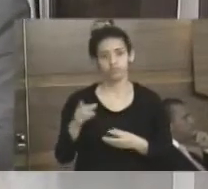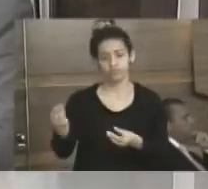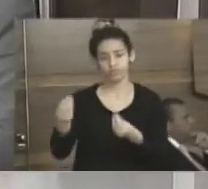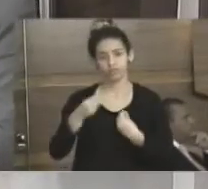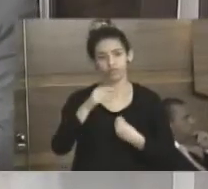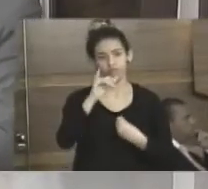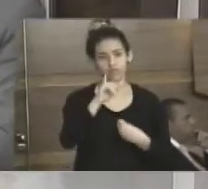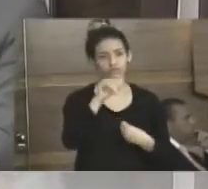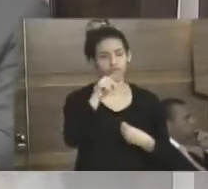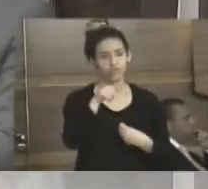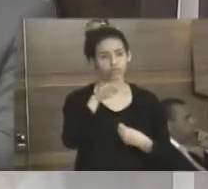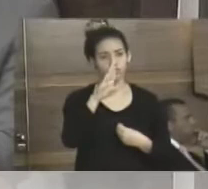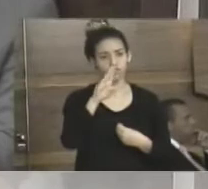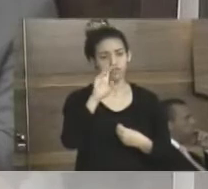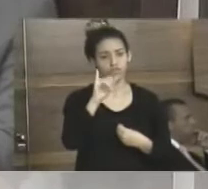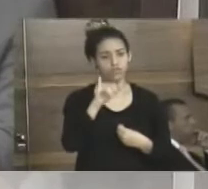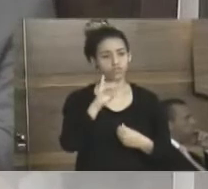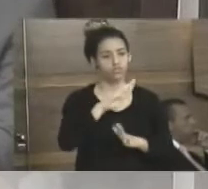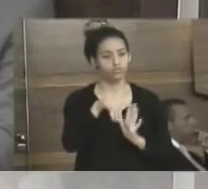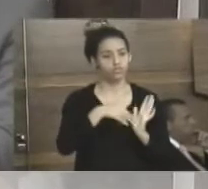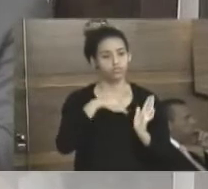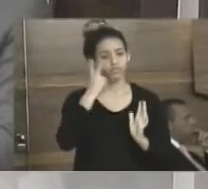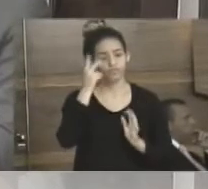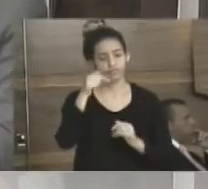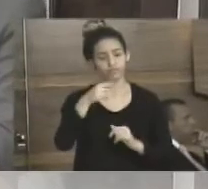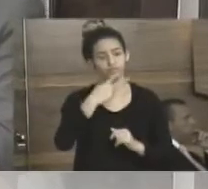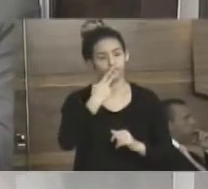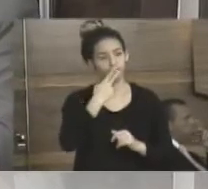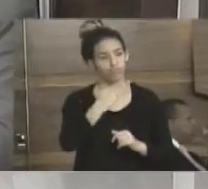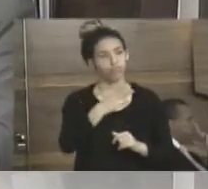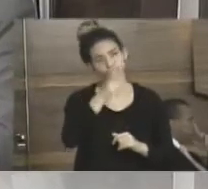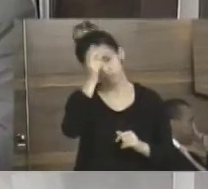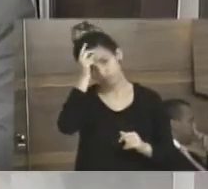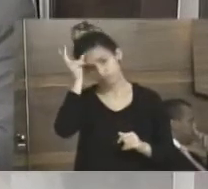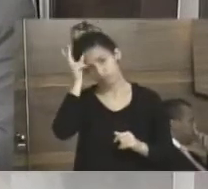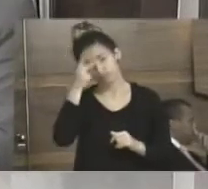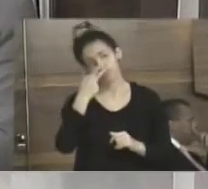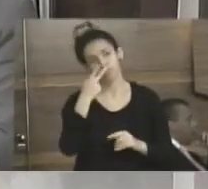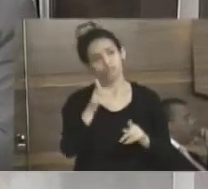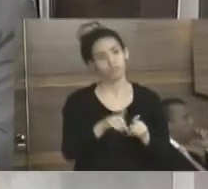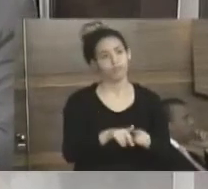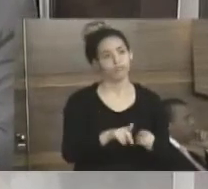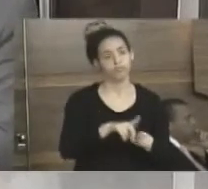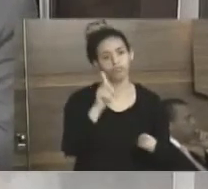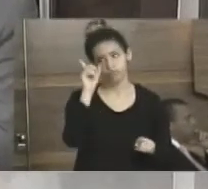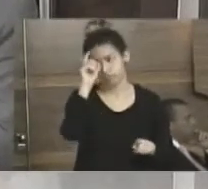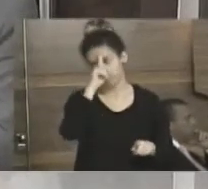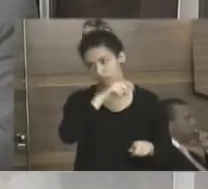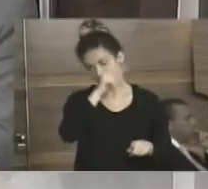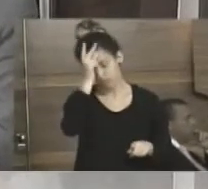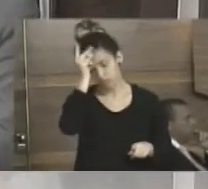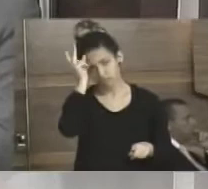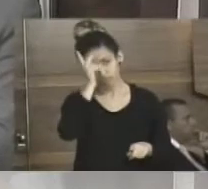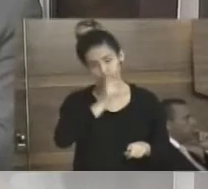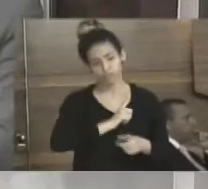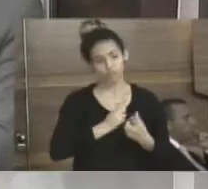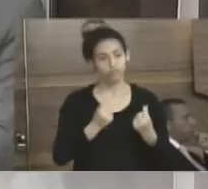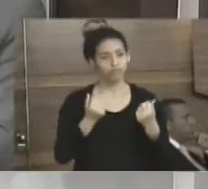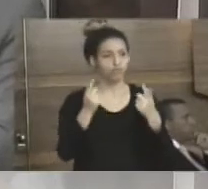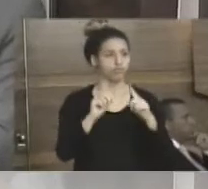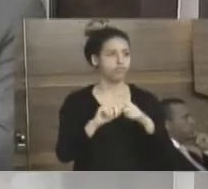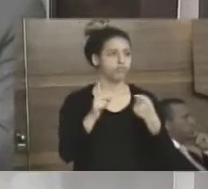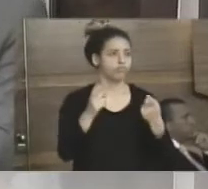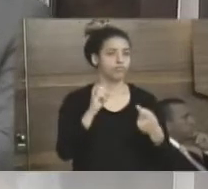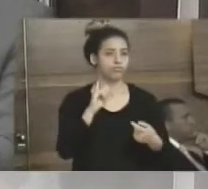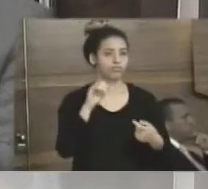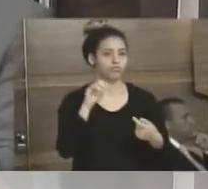ITBI. Todos os vereadores aqui falam, a prefeitura fala da dificuldade que o município vem passando financeiramente, a